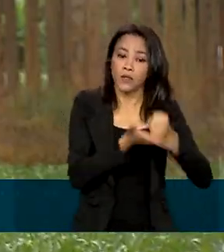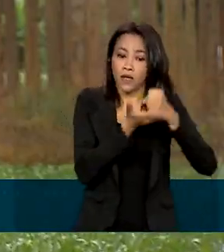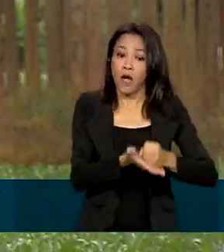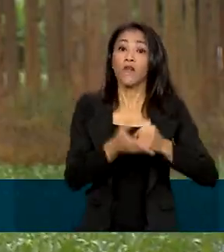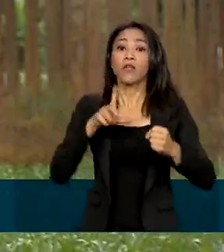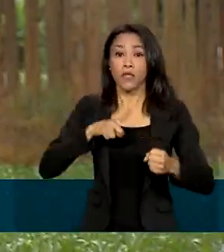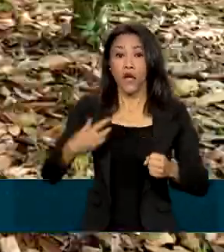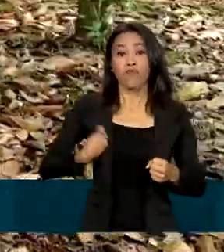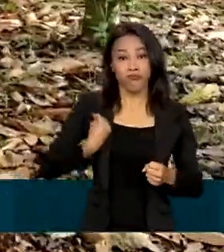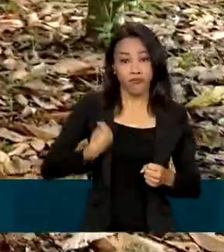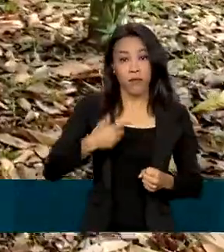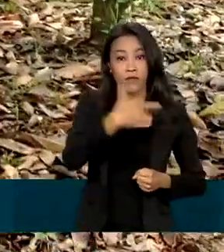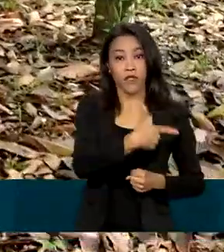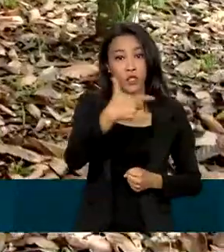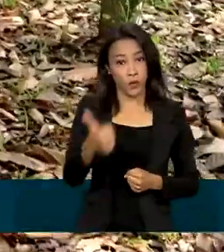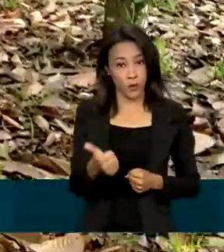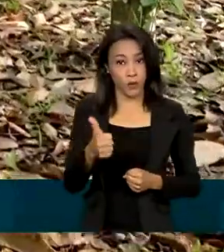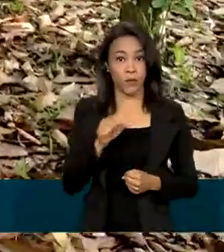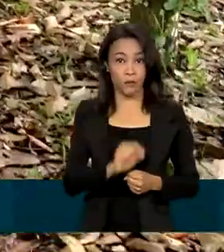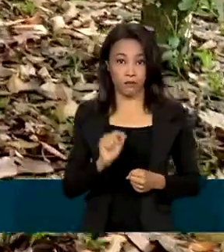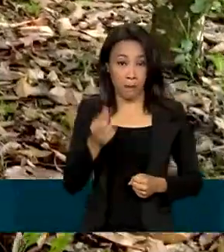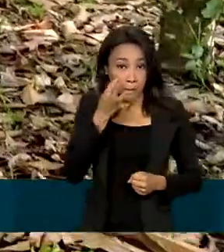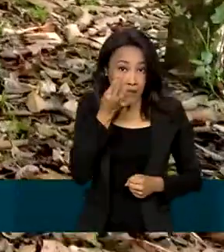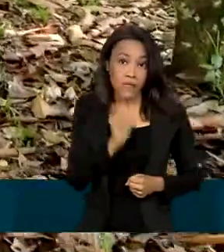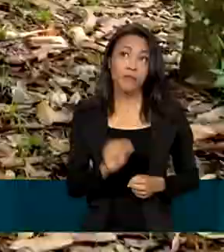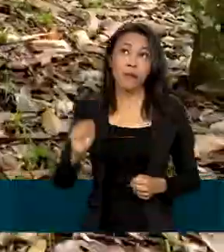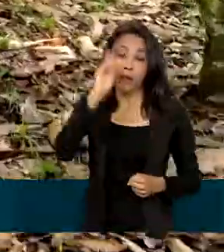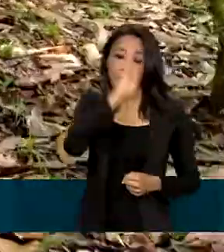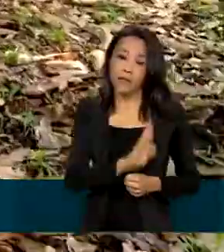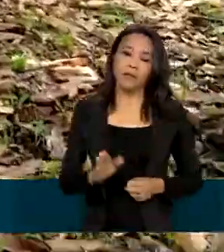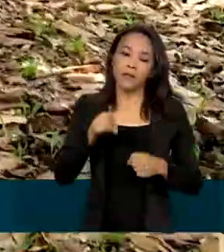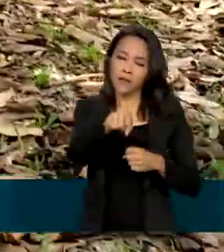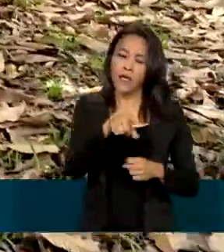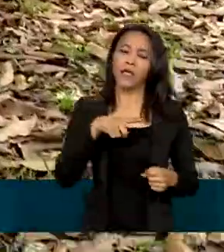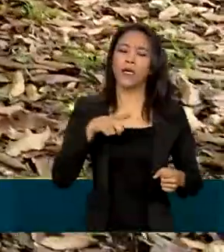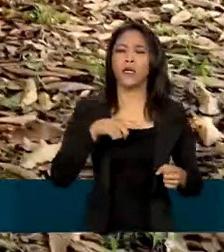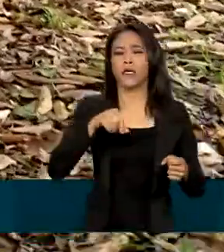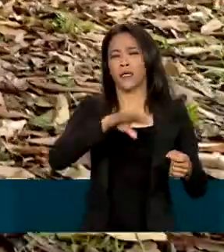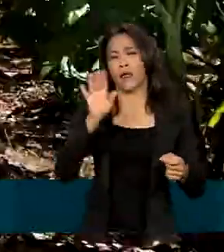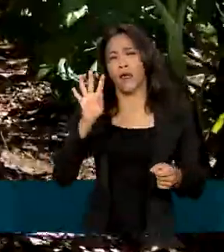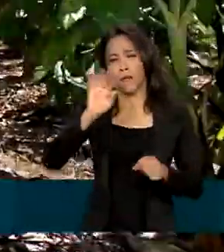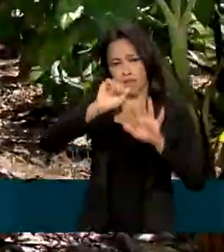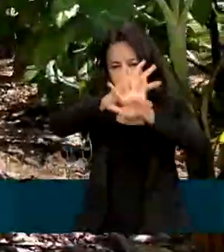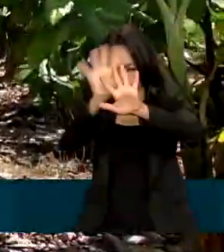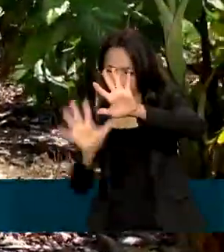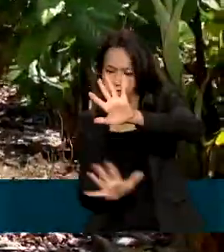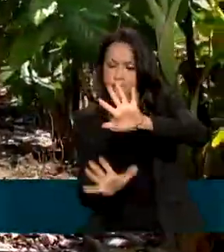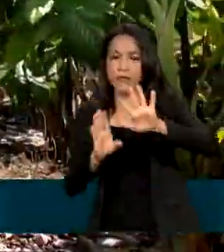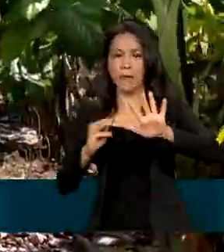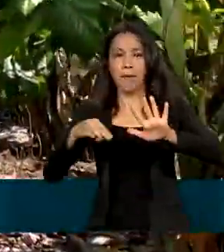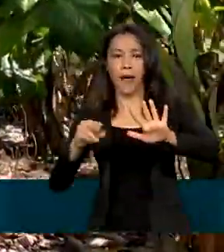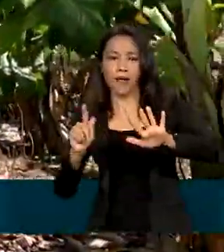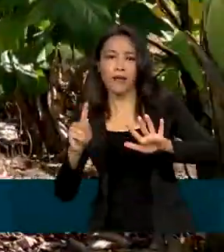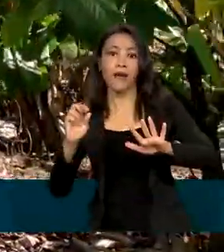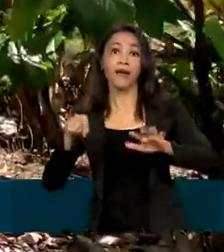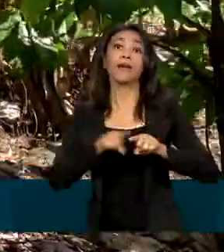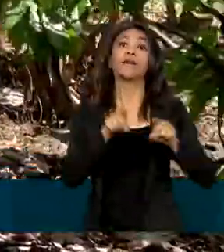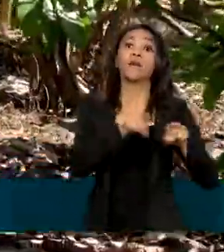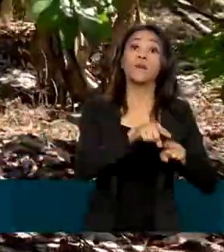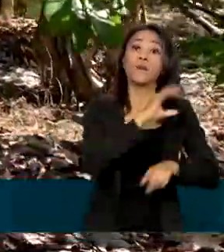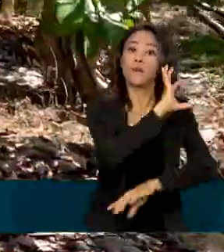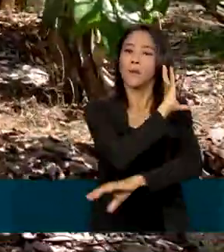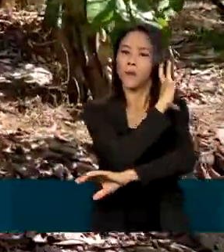território brasileiro. Além da Amazônia, já desenvolve ações nos biomas Mata Atlântica, Caatinga e Cerrado. São